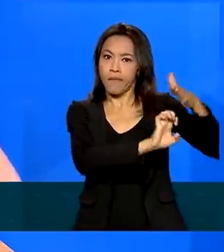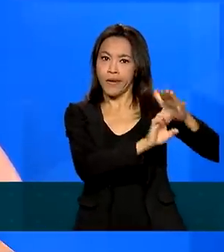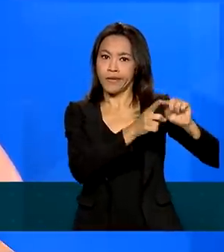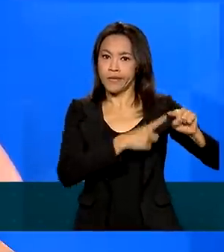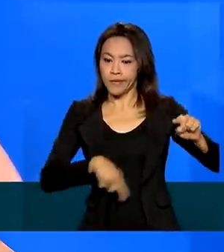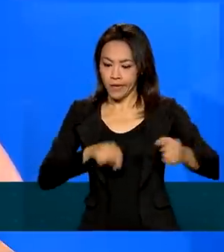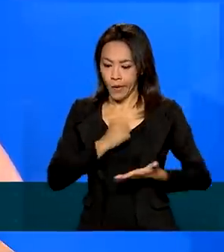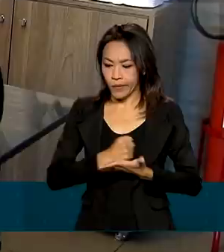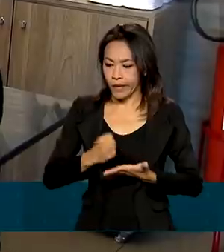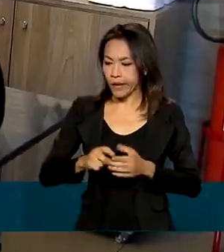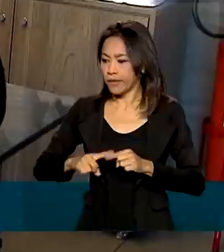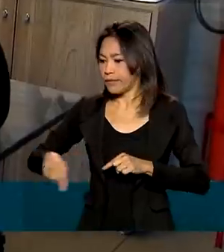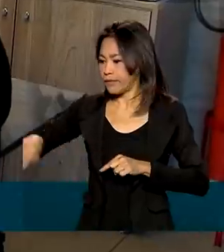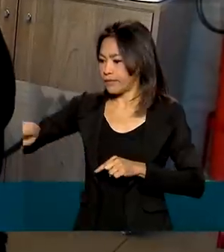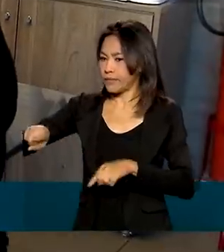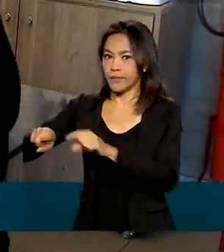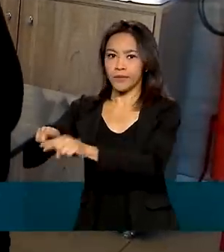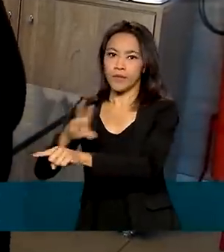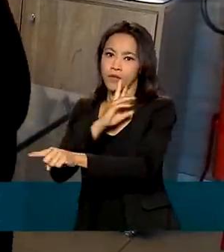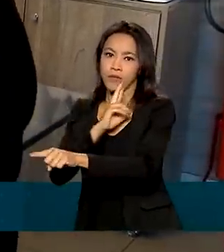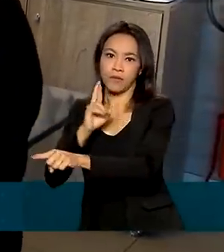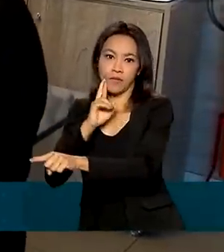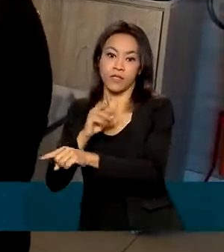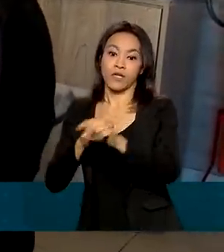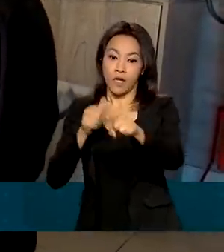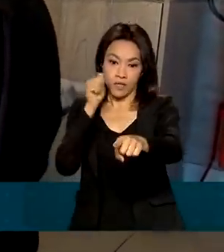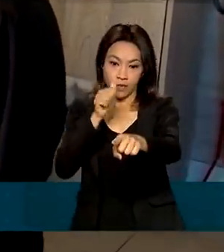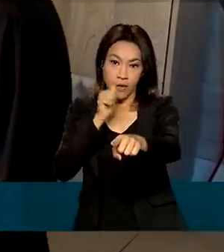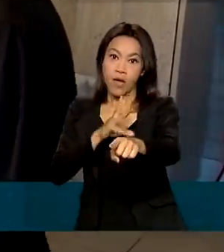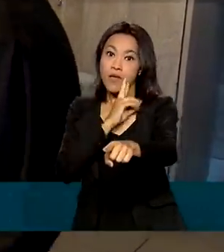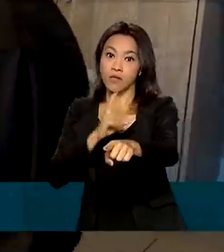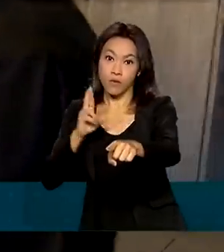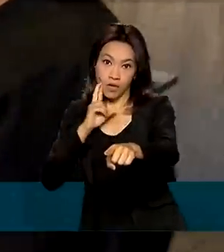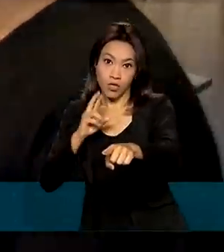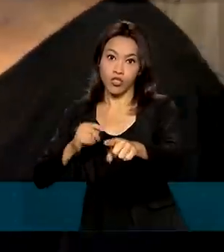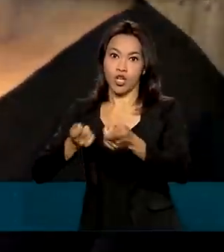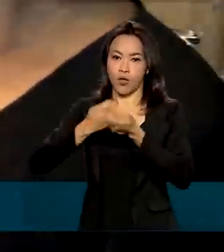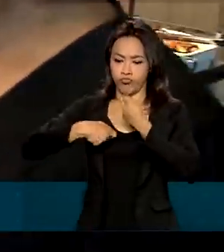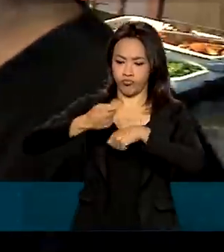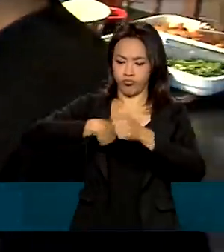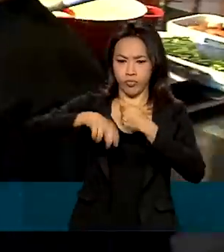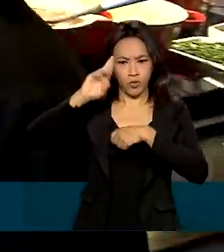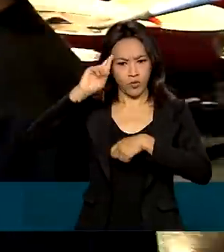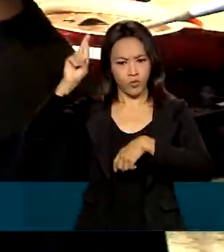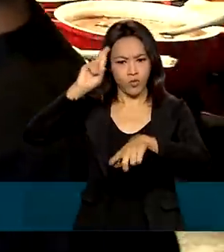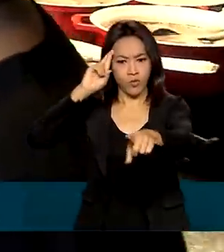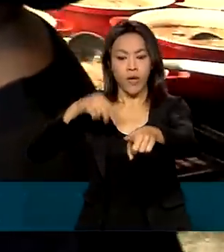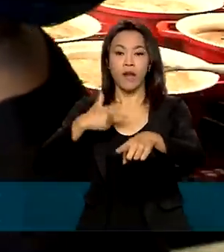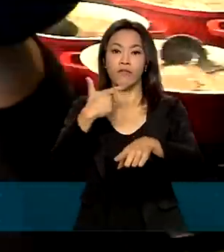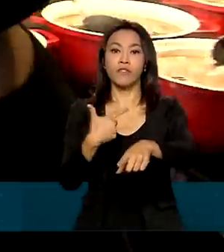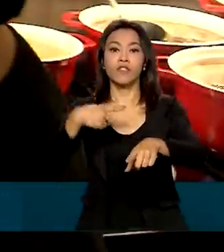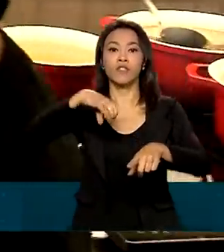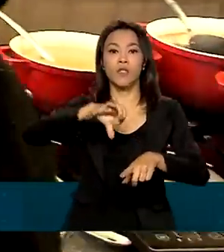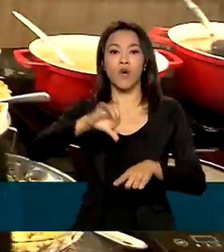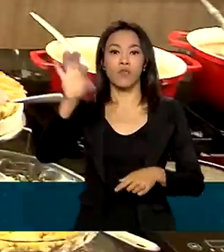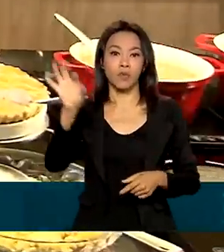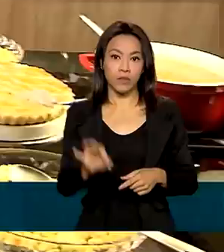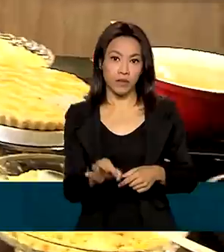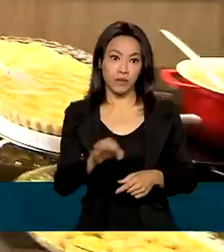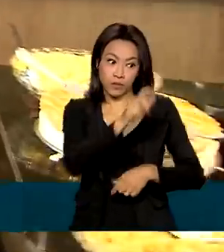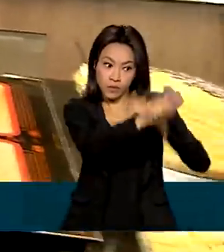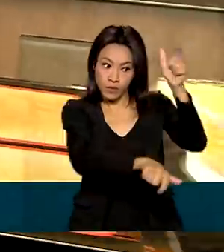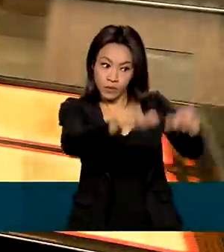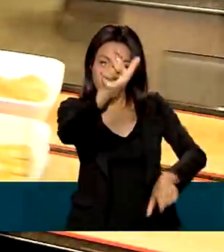lá na ponta para o trabalhador. A Joselene é gerente de um restaurante em Brasília. Ela conta que cerca de 29% dos clientes